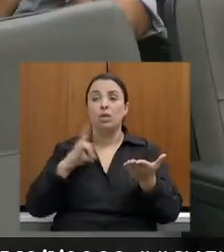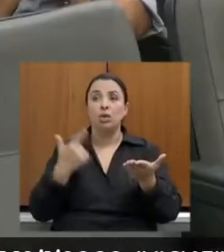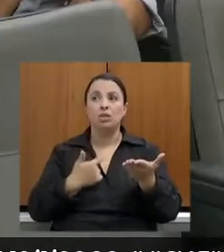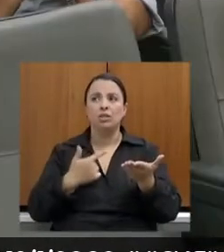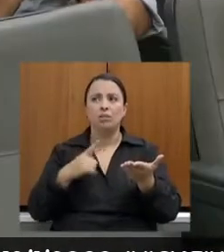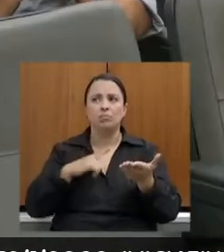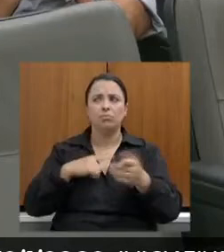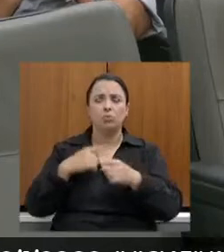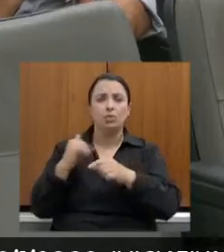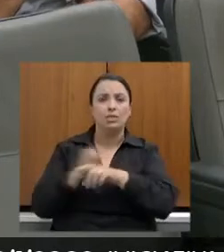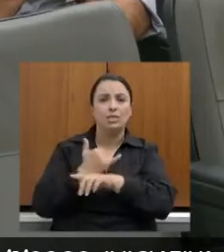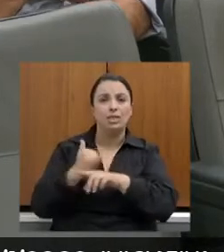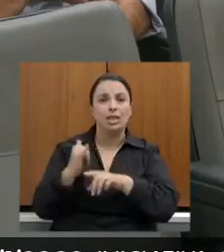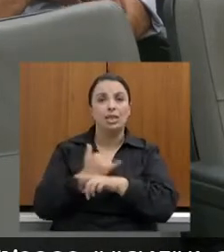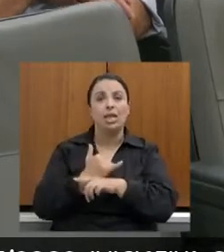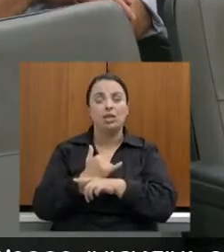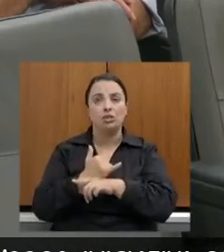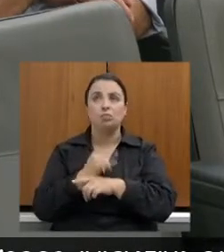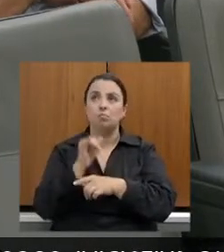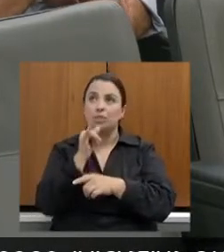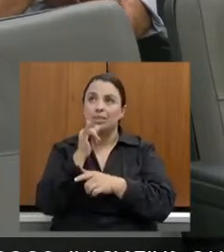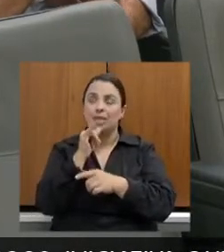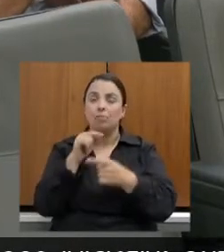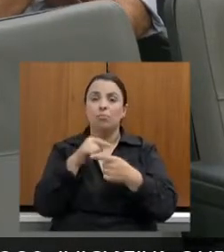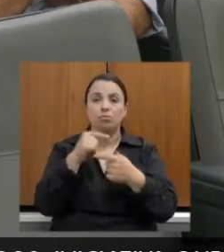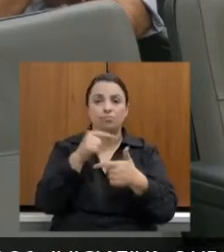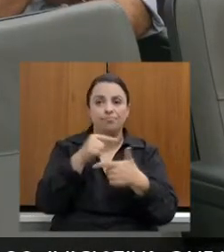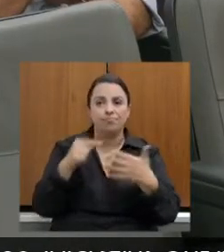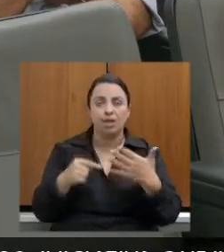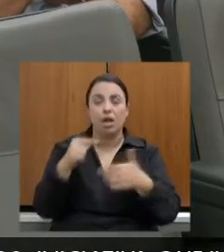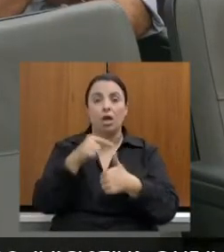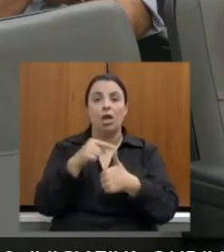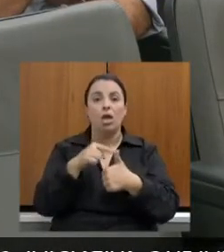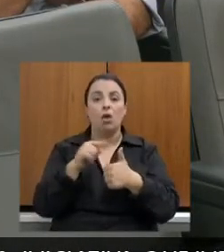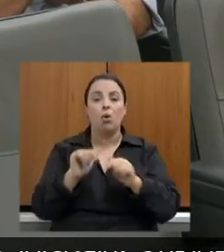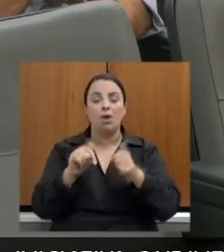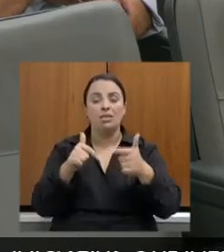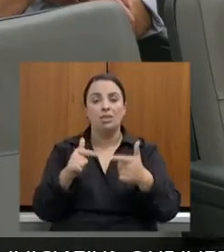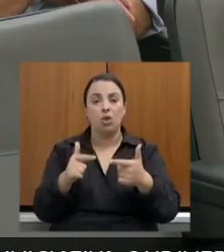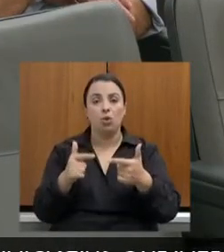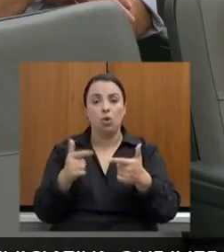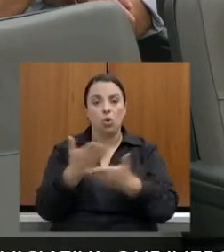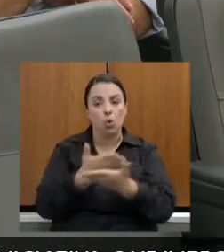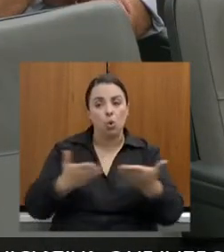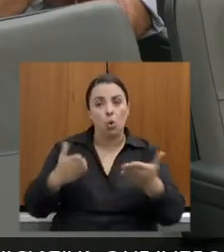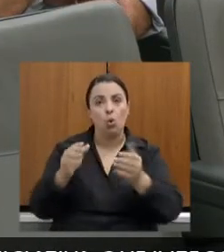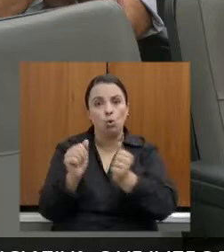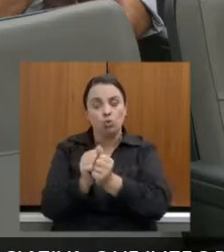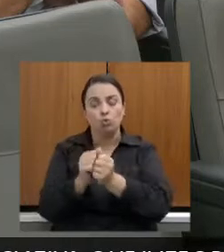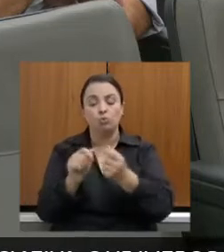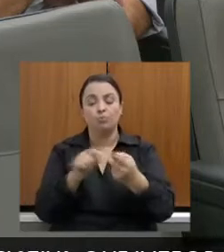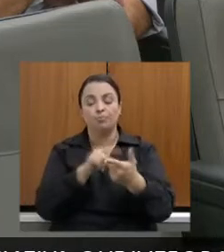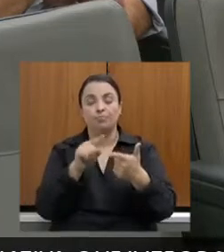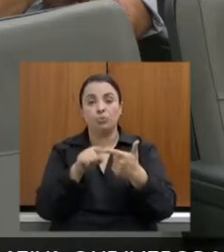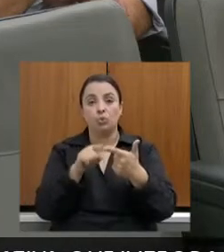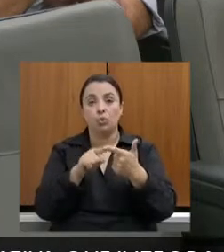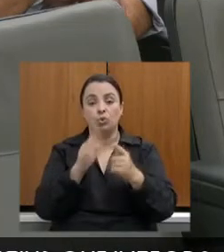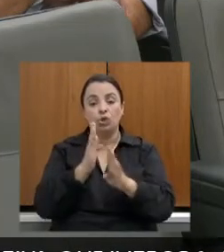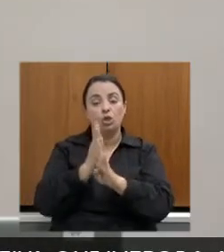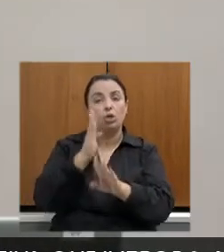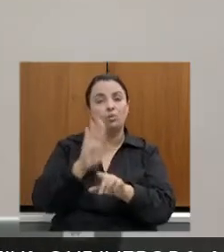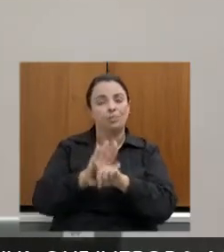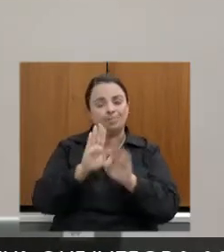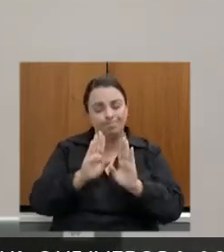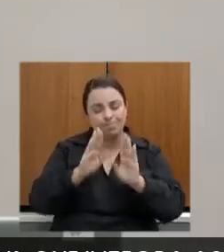Uma operação em conjunto, um diagnóstico mais voltado, reuniões, você já disse que a